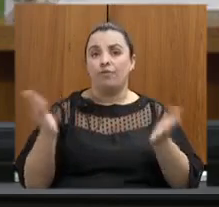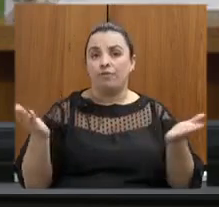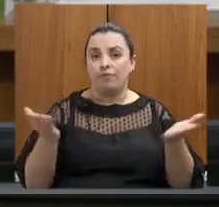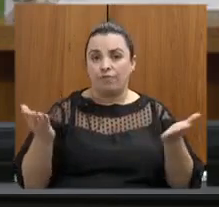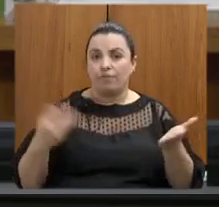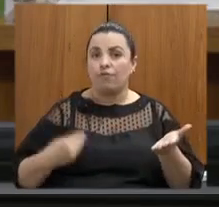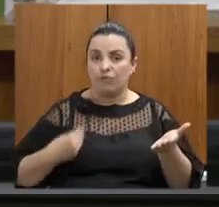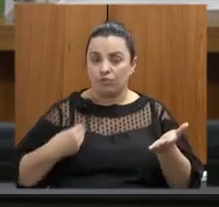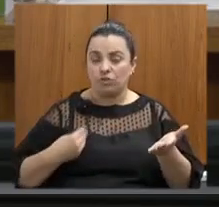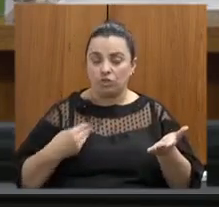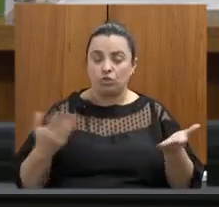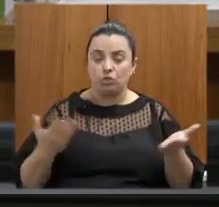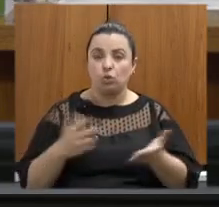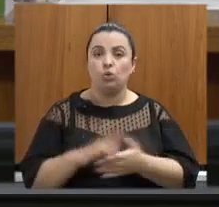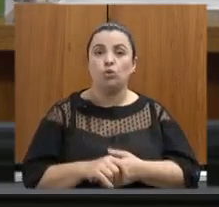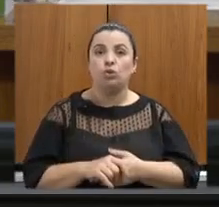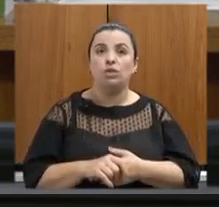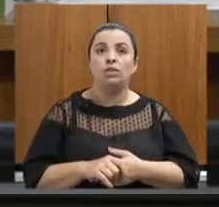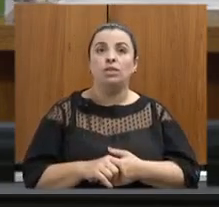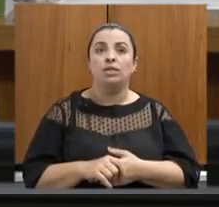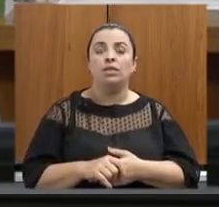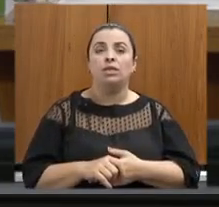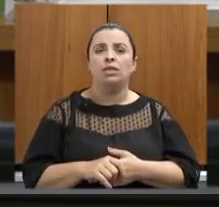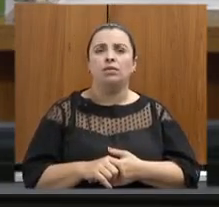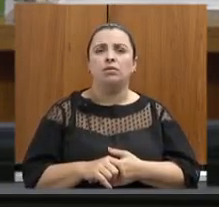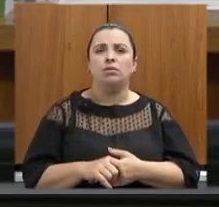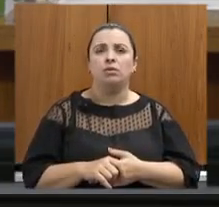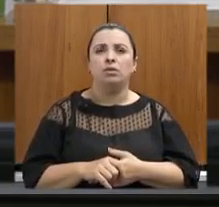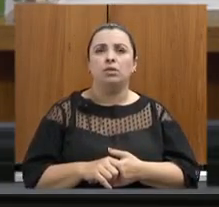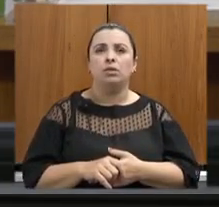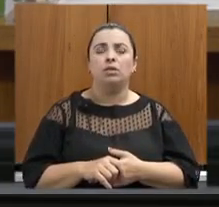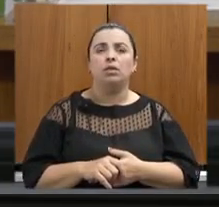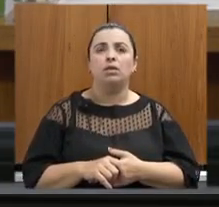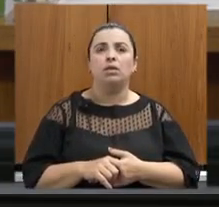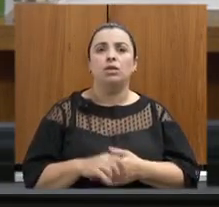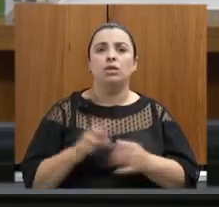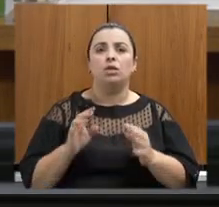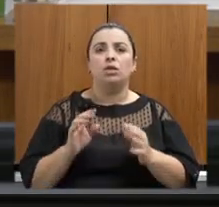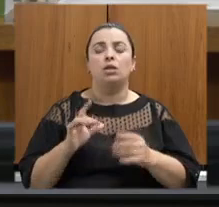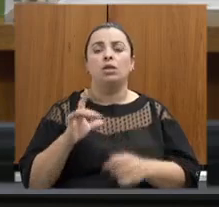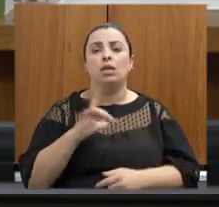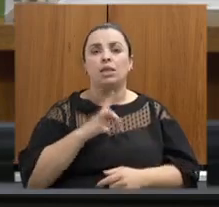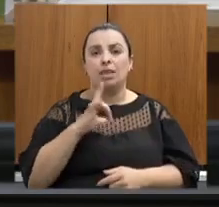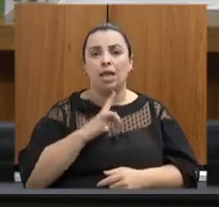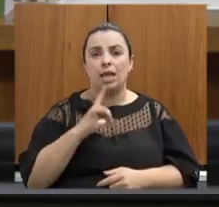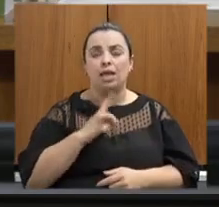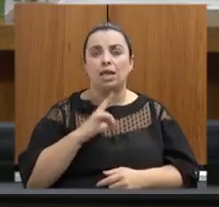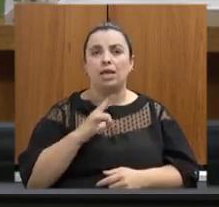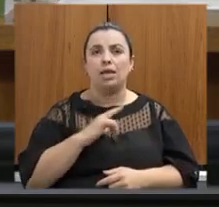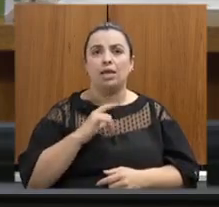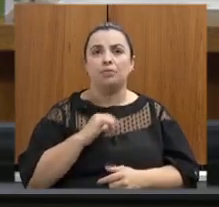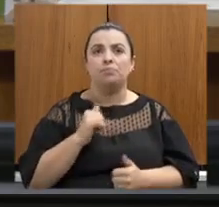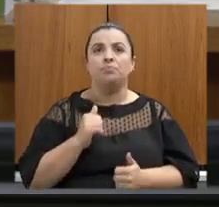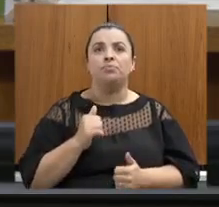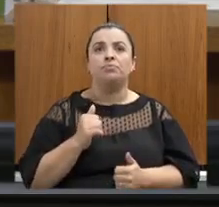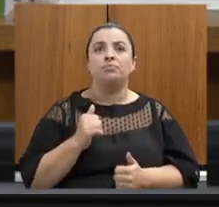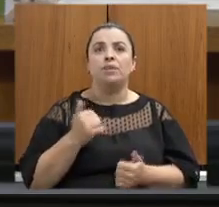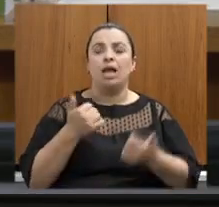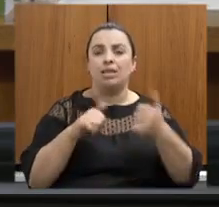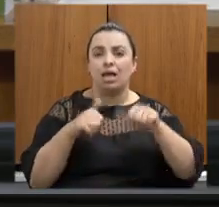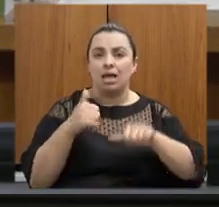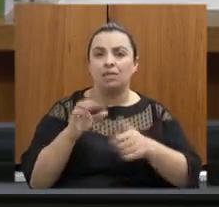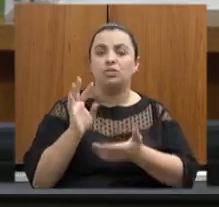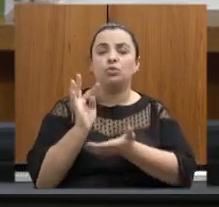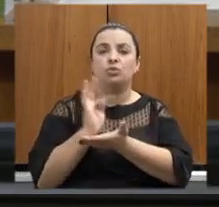assim qualquer possibilidade de discricionariedade de análise entre os diversos técnicos sob